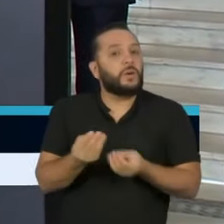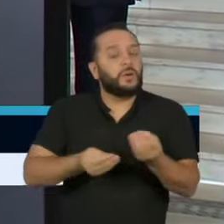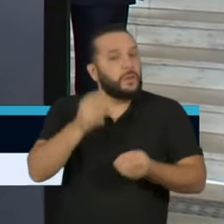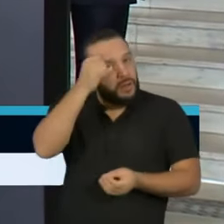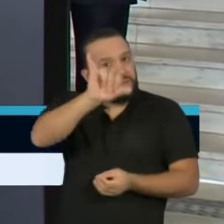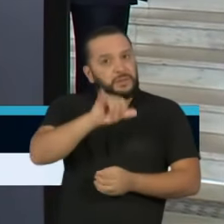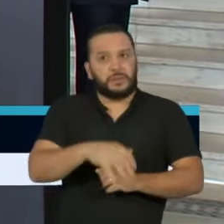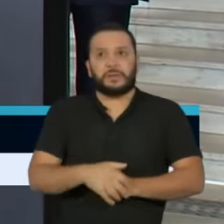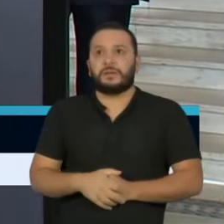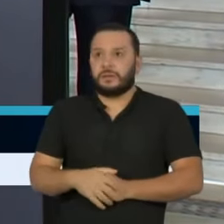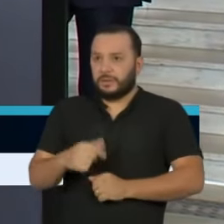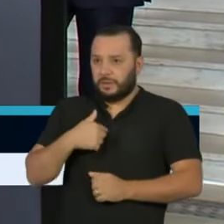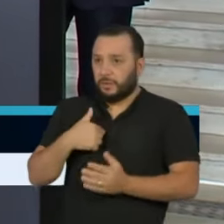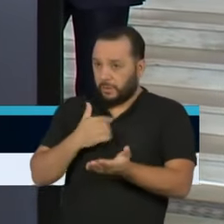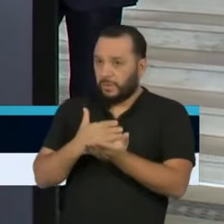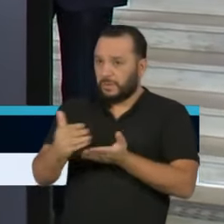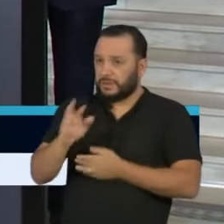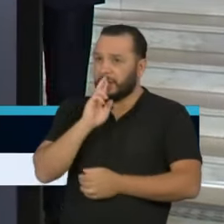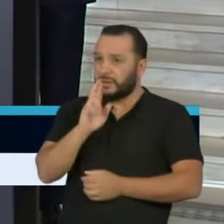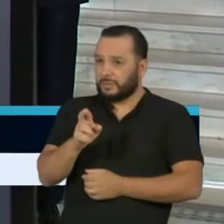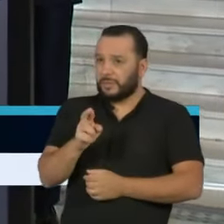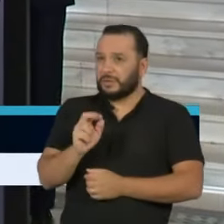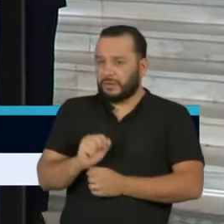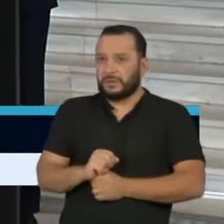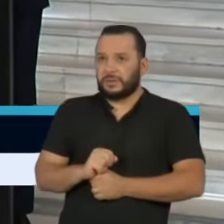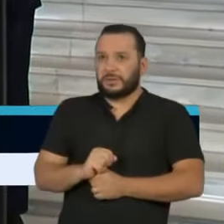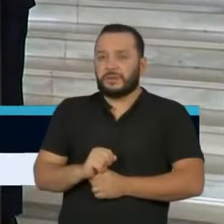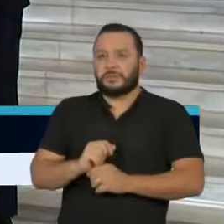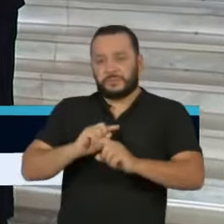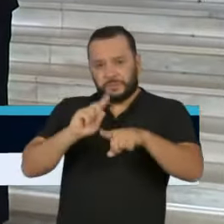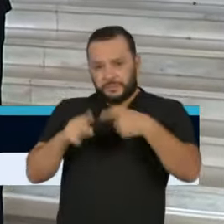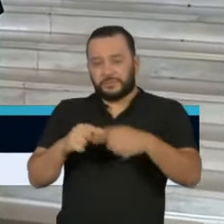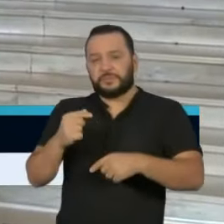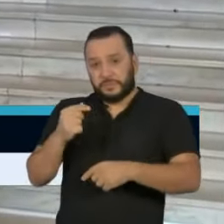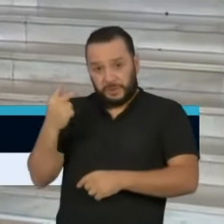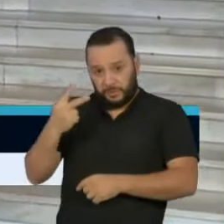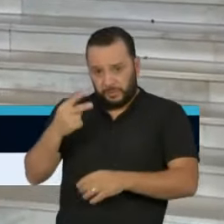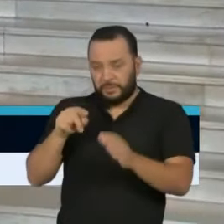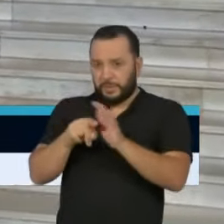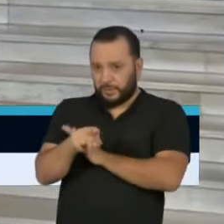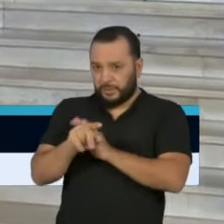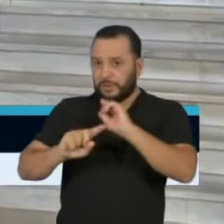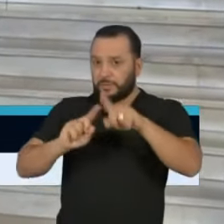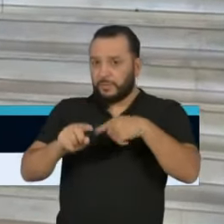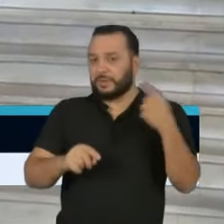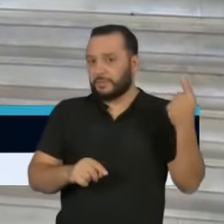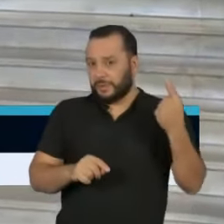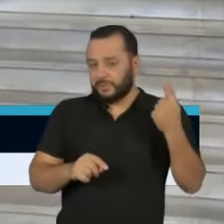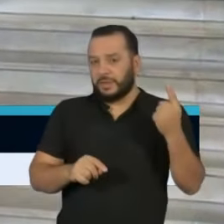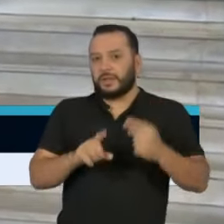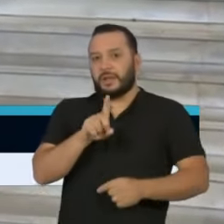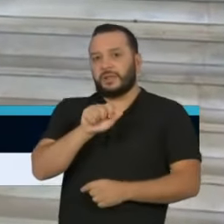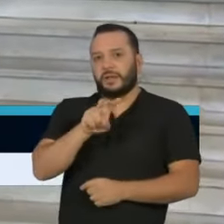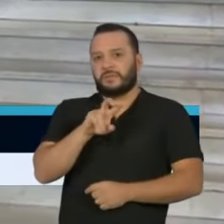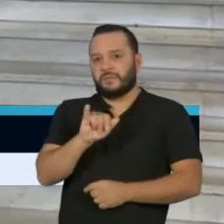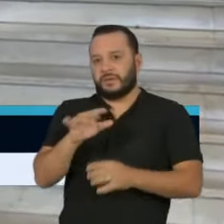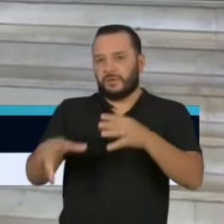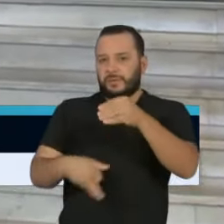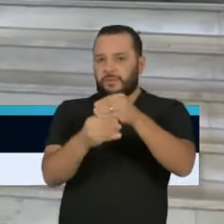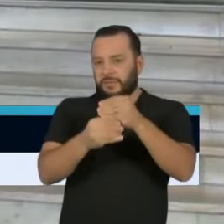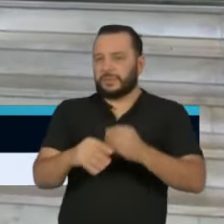vou tomar a liberdade e começar respondendo pela segunda e depois passar a primeira pergunta ao doutor David Wippe, com comentários ou complementação